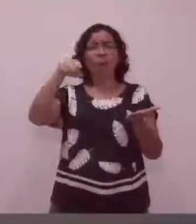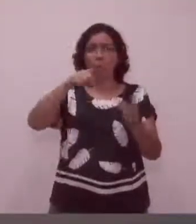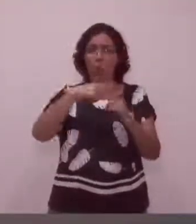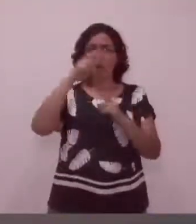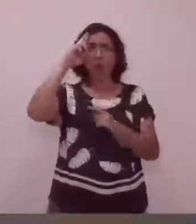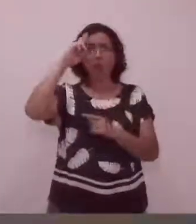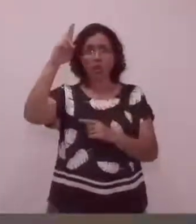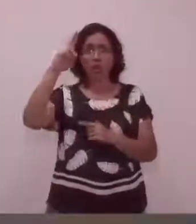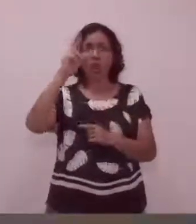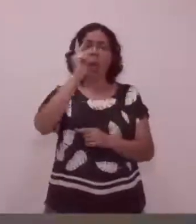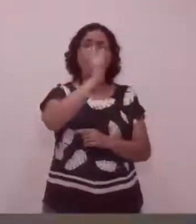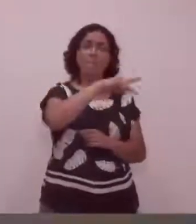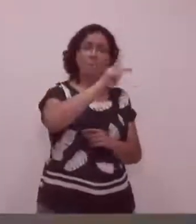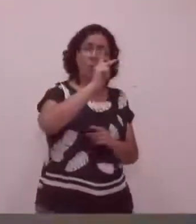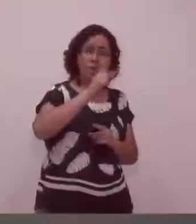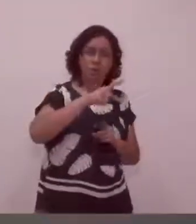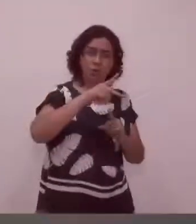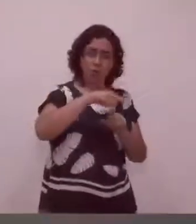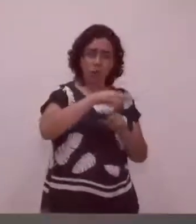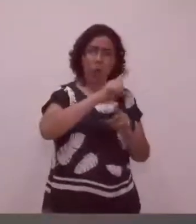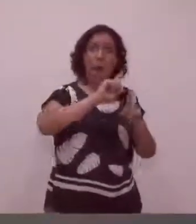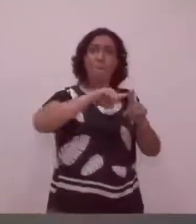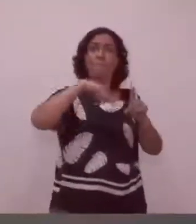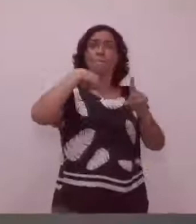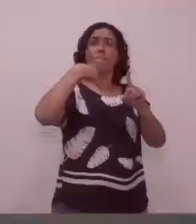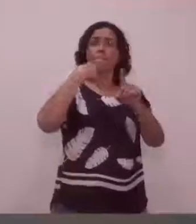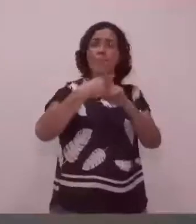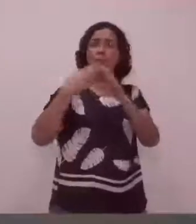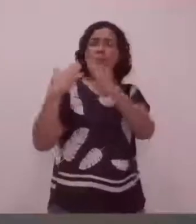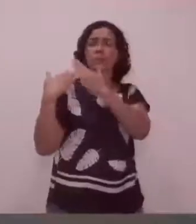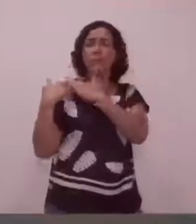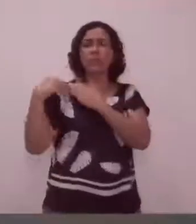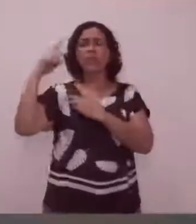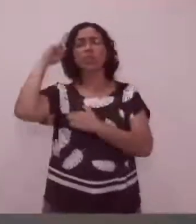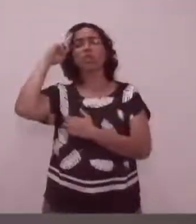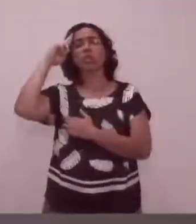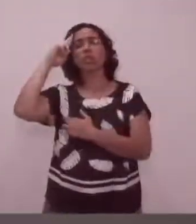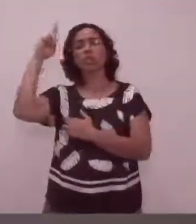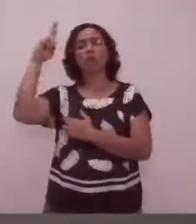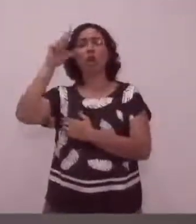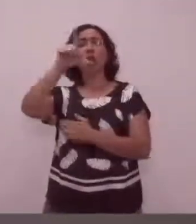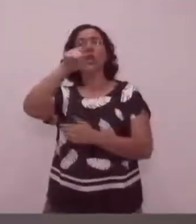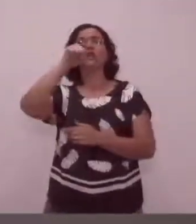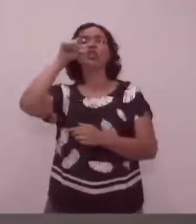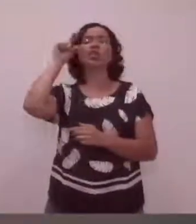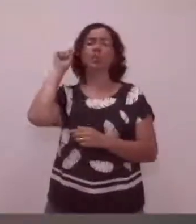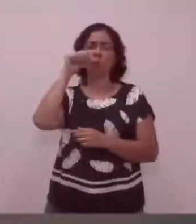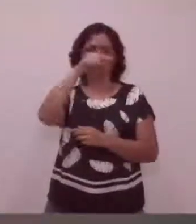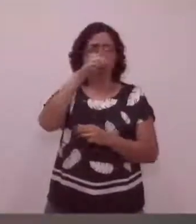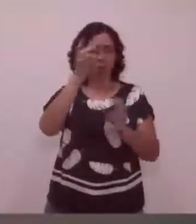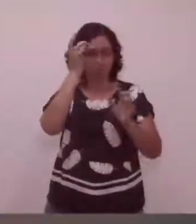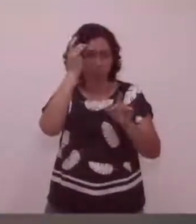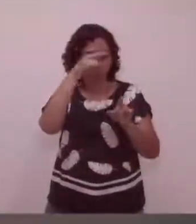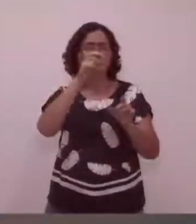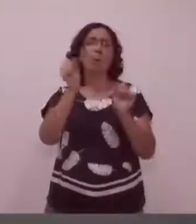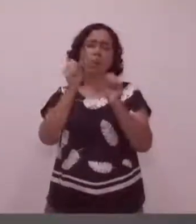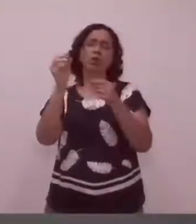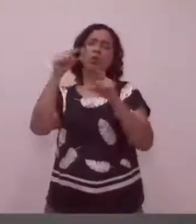professores, e aí assumem um cargo de diretor, quando assim é escolhido ou tem a capacidade para isso.